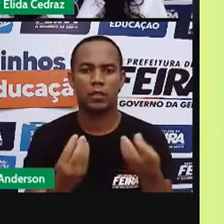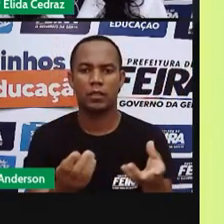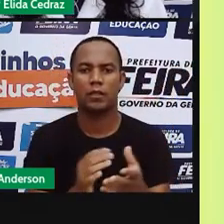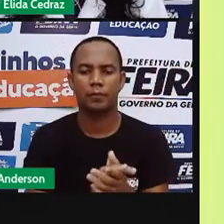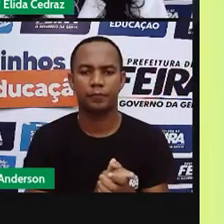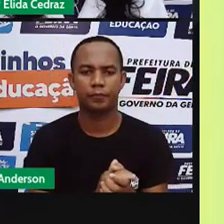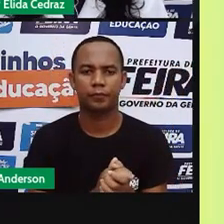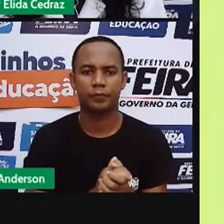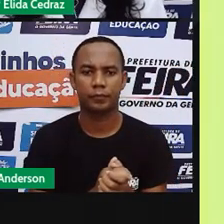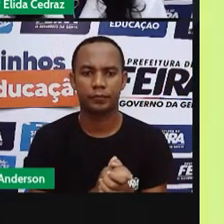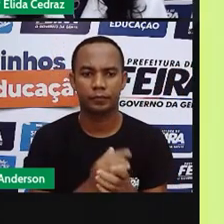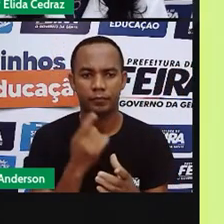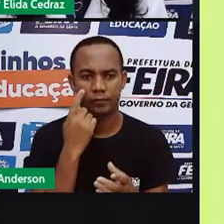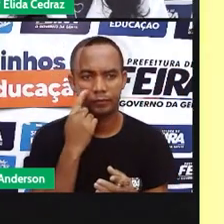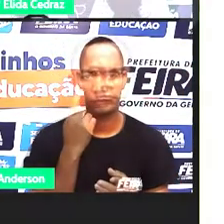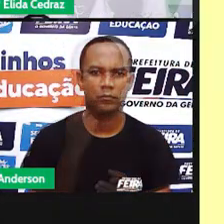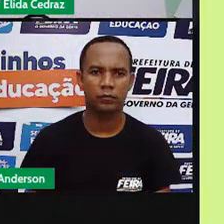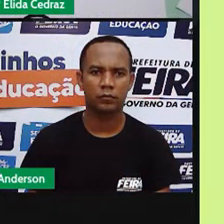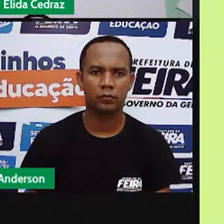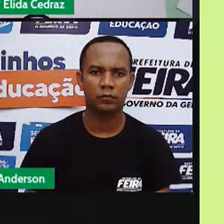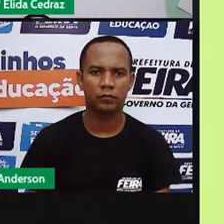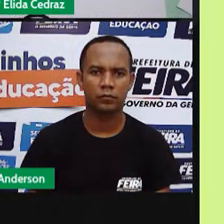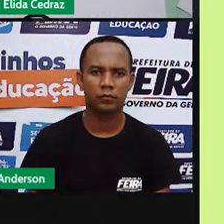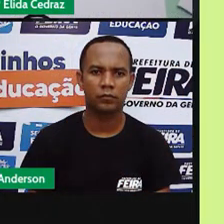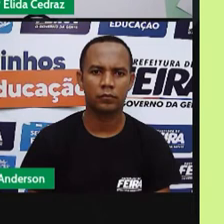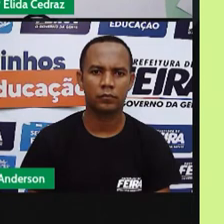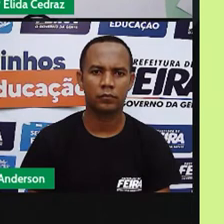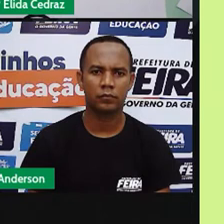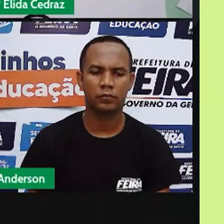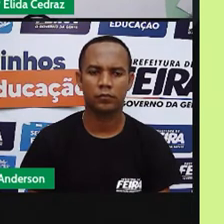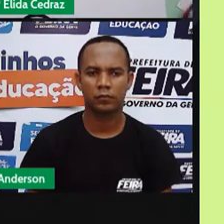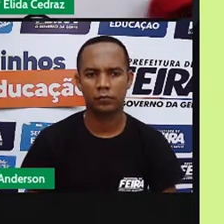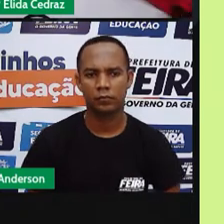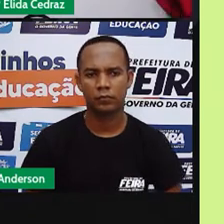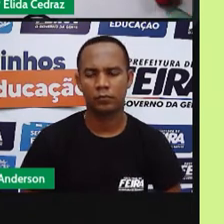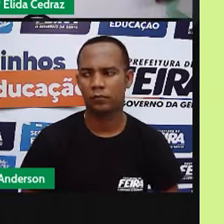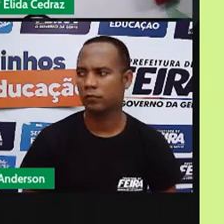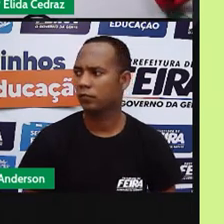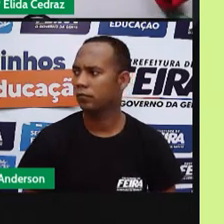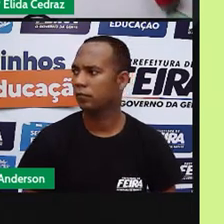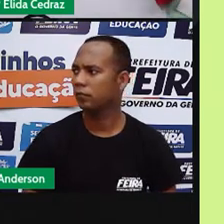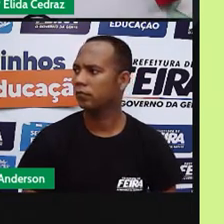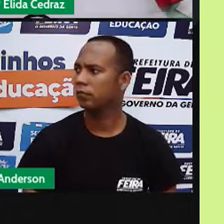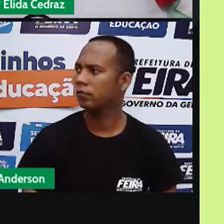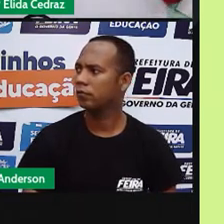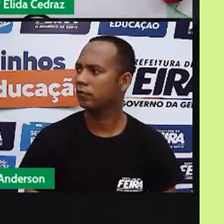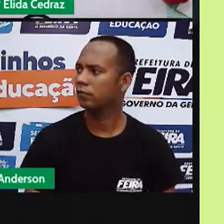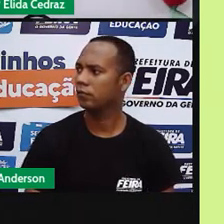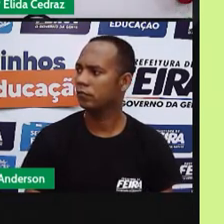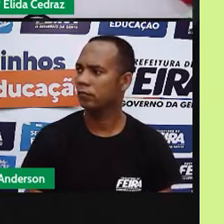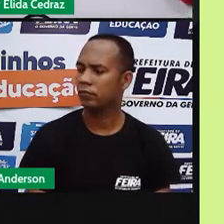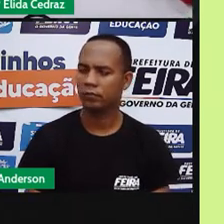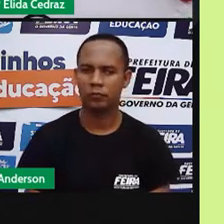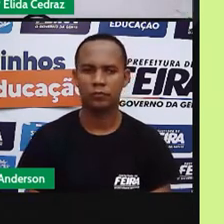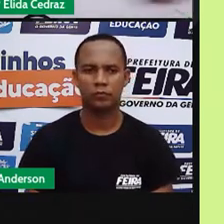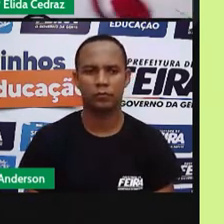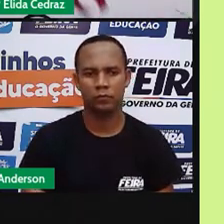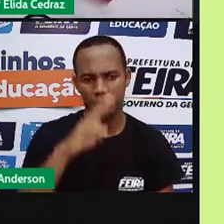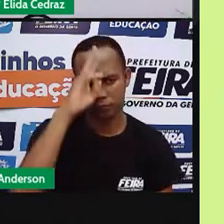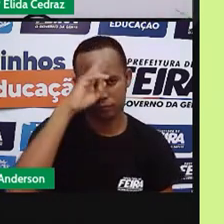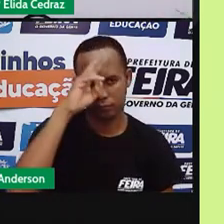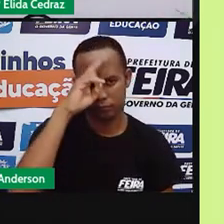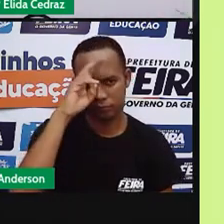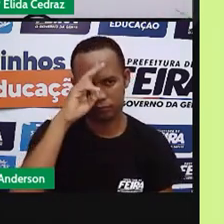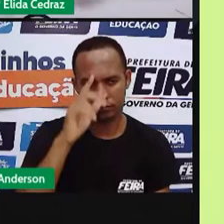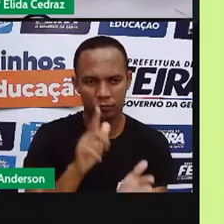do desafio. Vamos lá? Turminha, lembra que a Pró pediu que na última aula vocês trouxessem pedacinhos